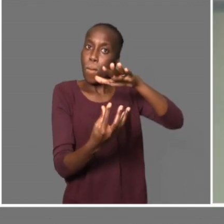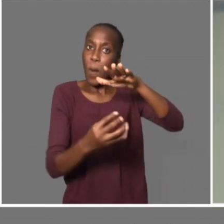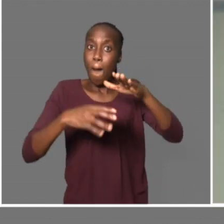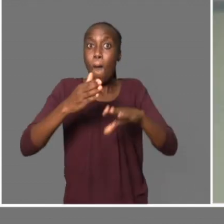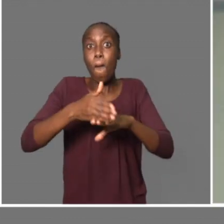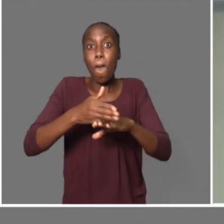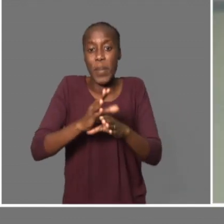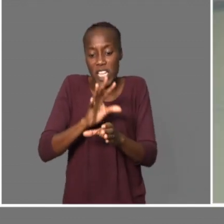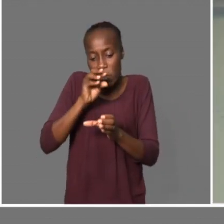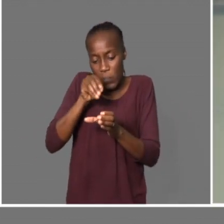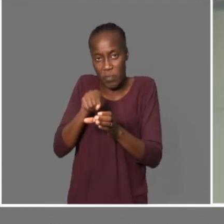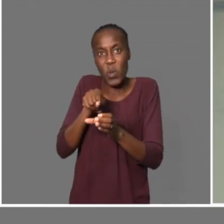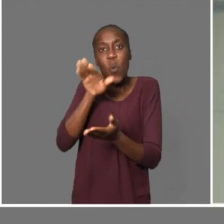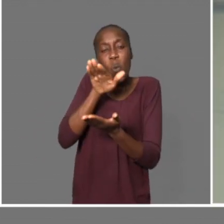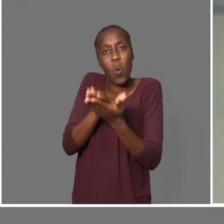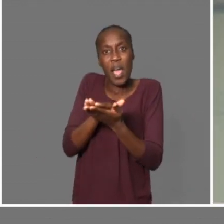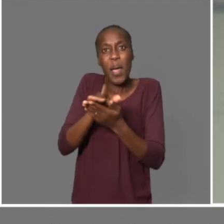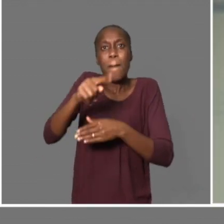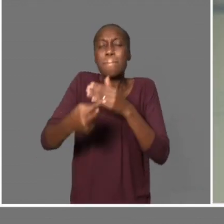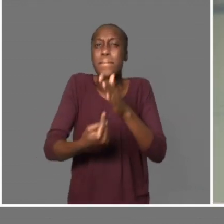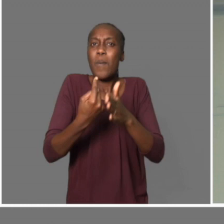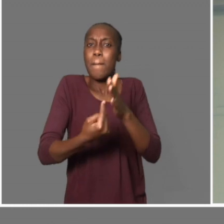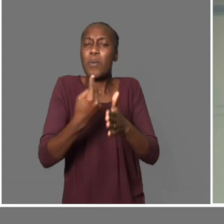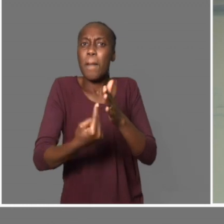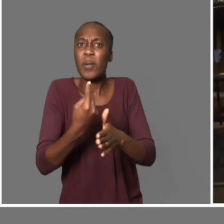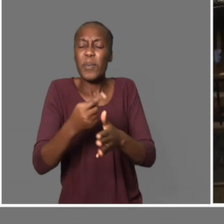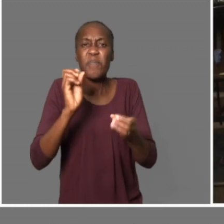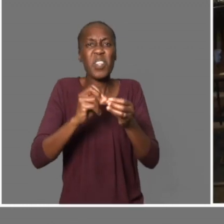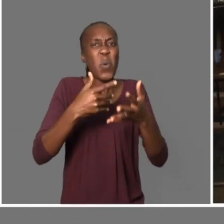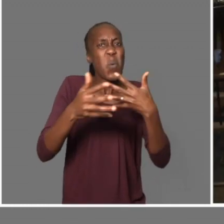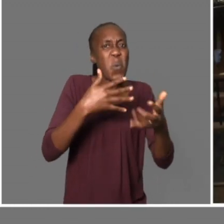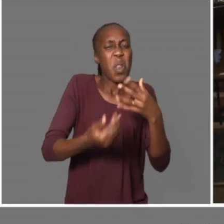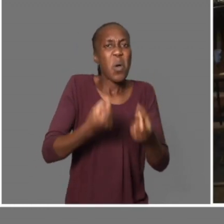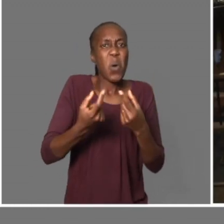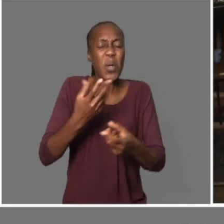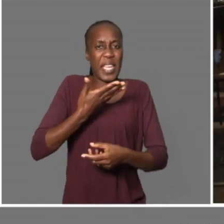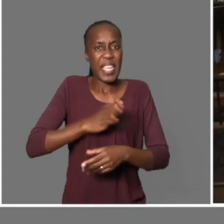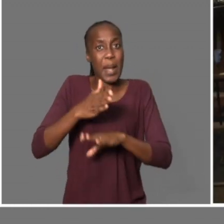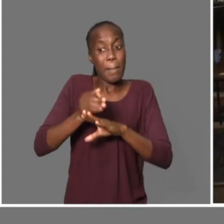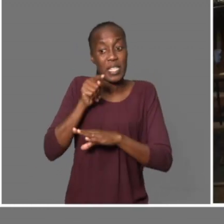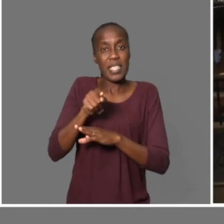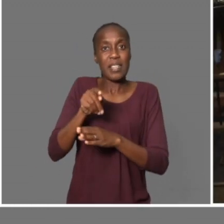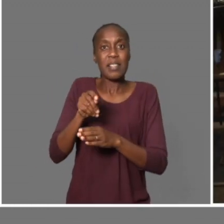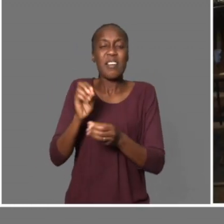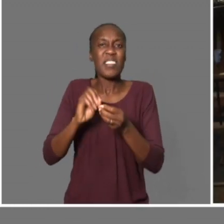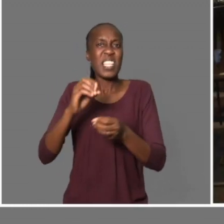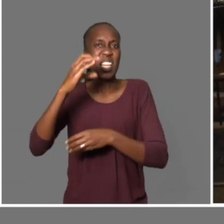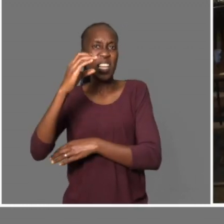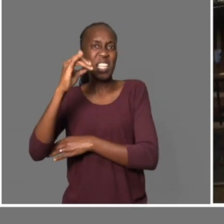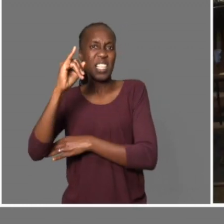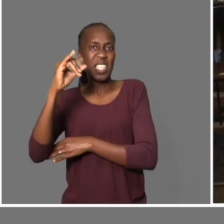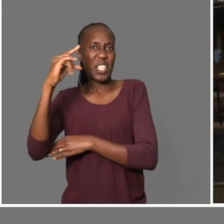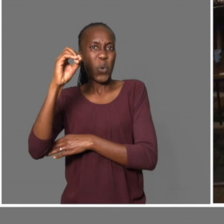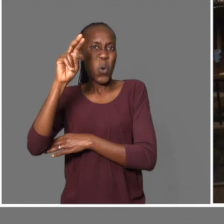Quanto mais a água baixa, o peixe aglomera-se no mesmo sítio. Então, ele é vítima de qualquer espécie